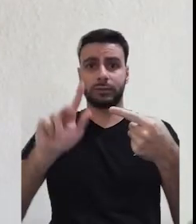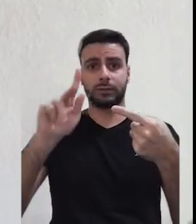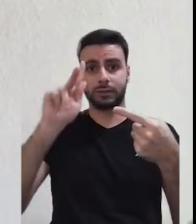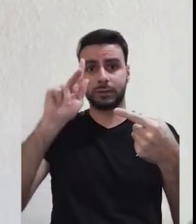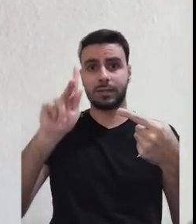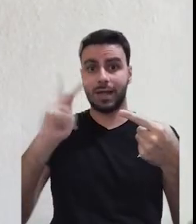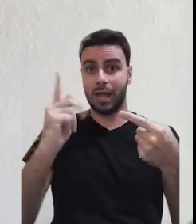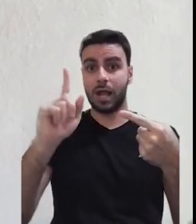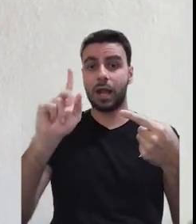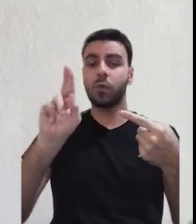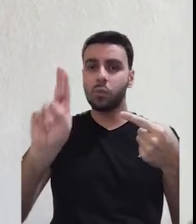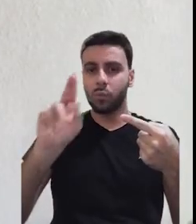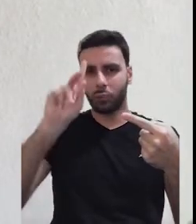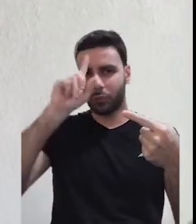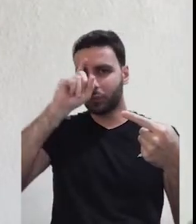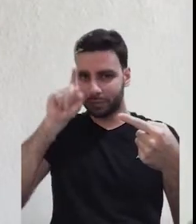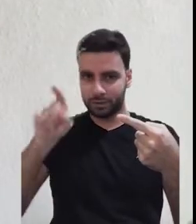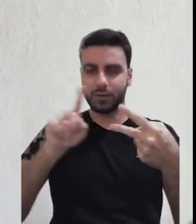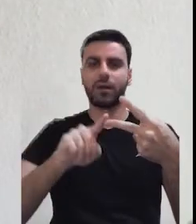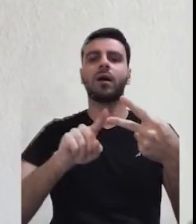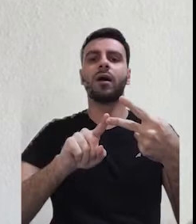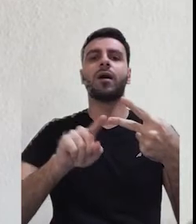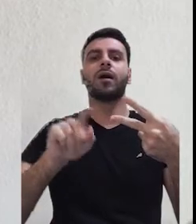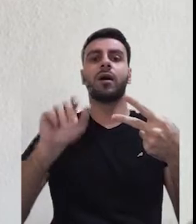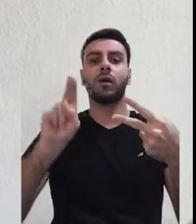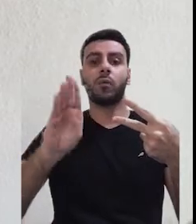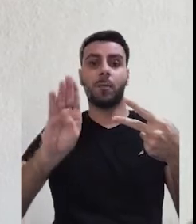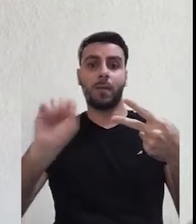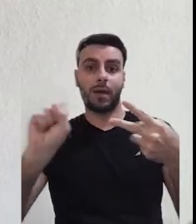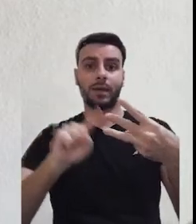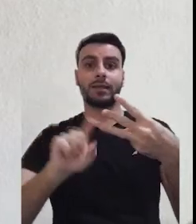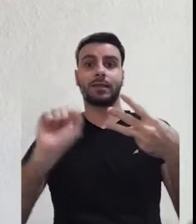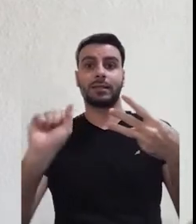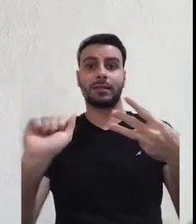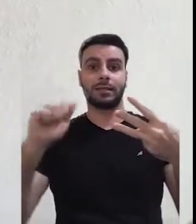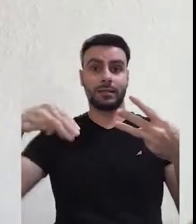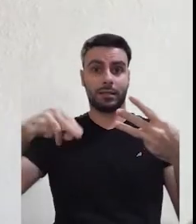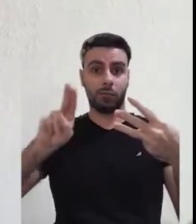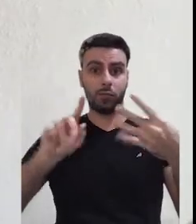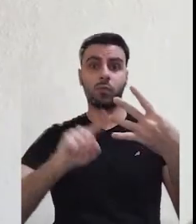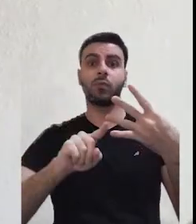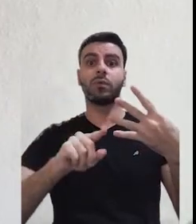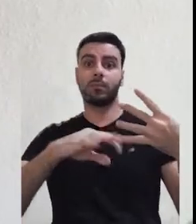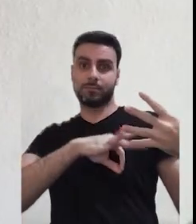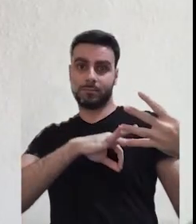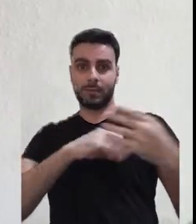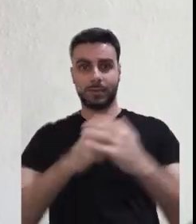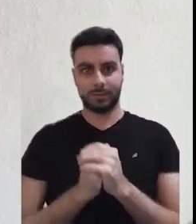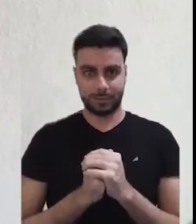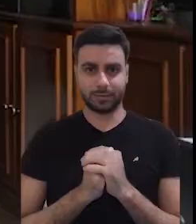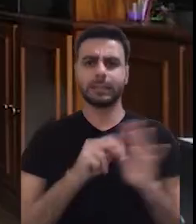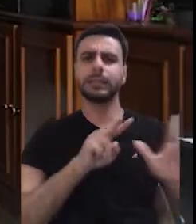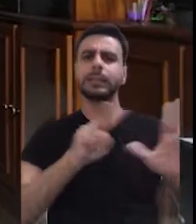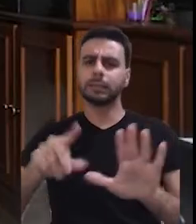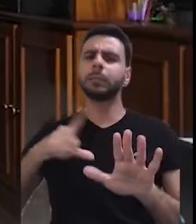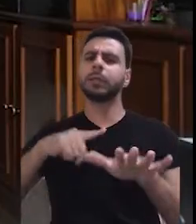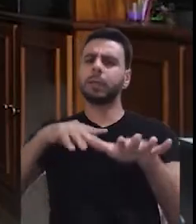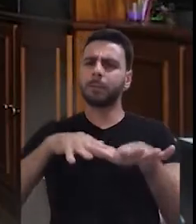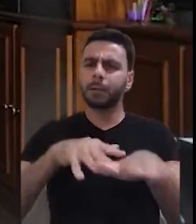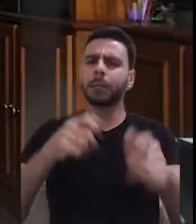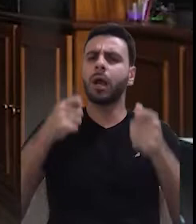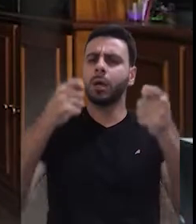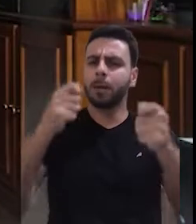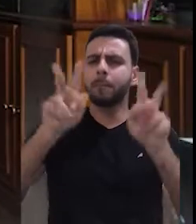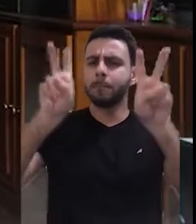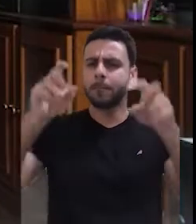instituições da cidade, como o Hospital Universitário, as Unidades Básicas de Saúde, o SAMU e a Polícia Militar. Em